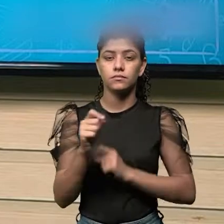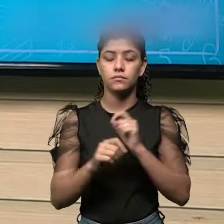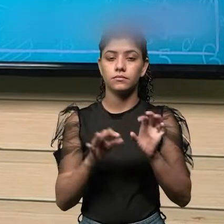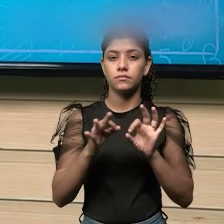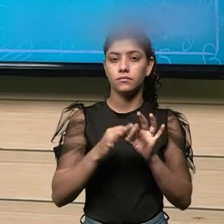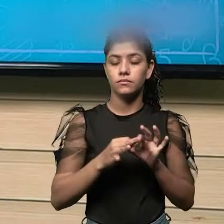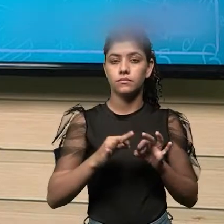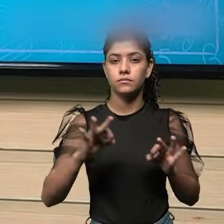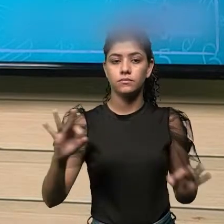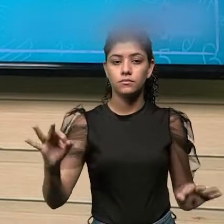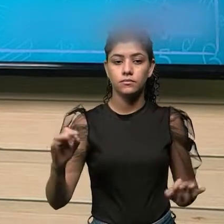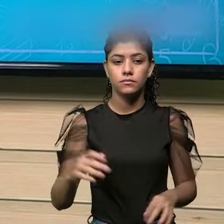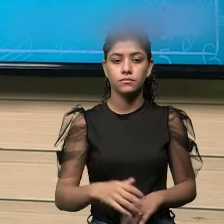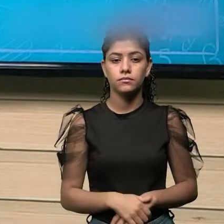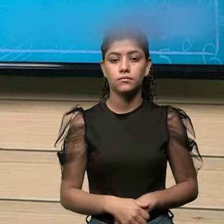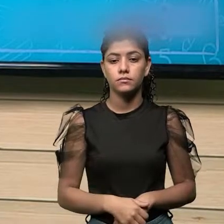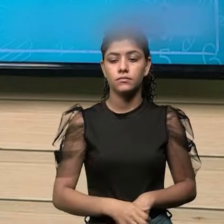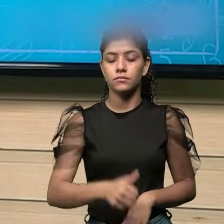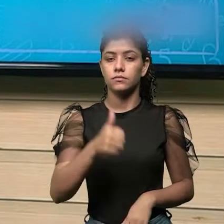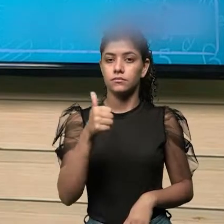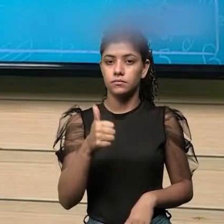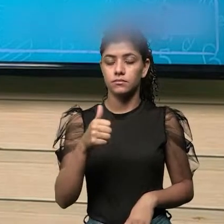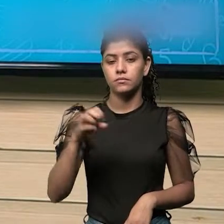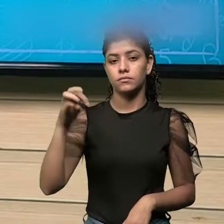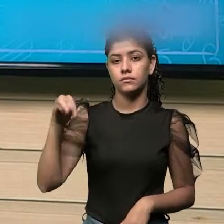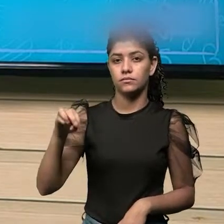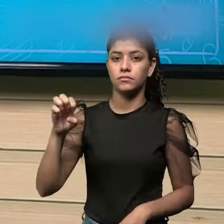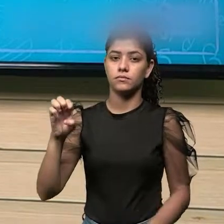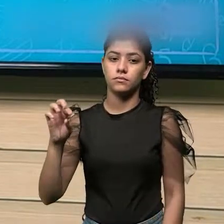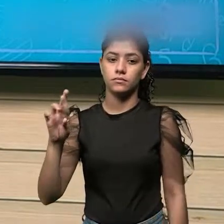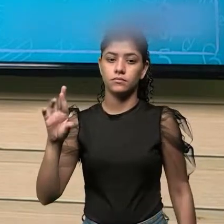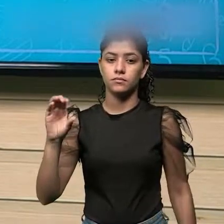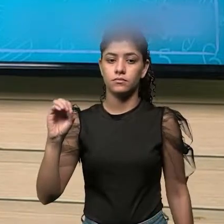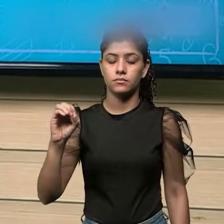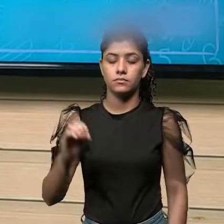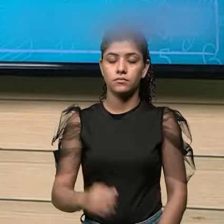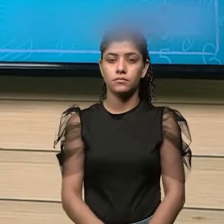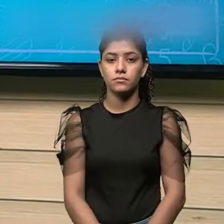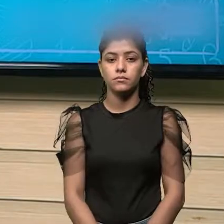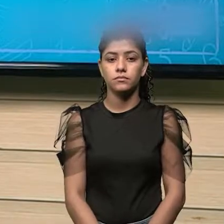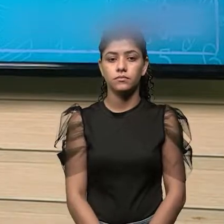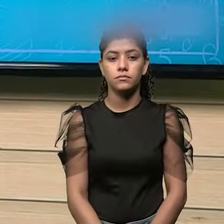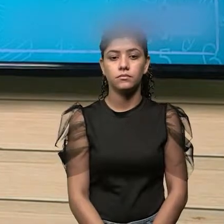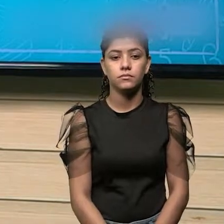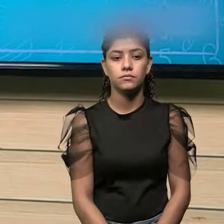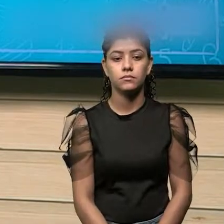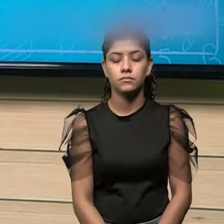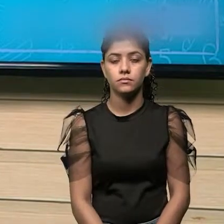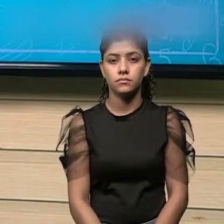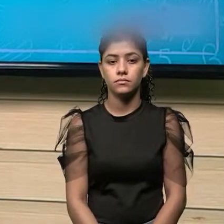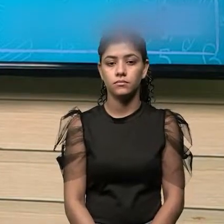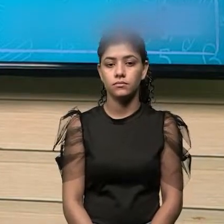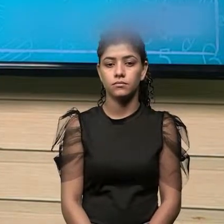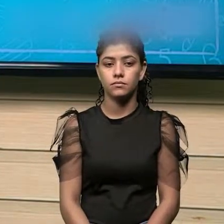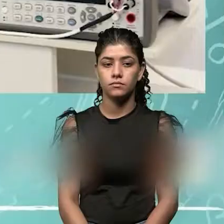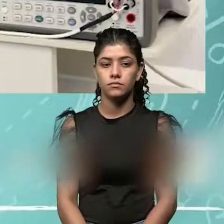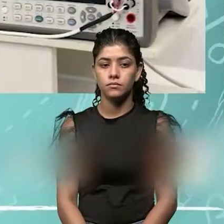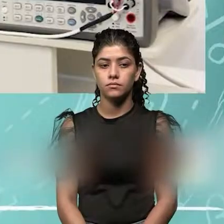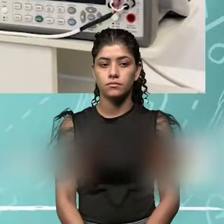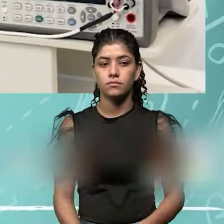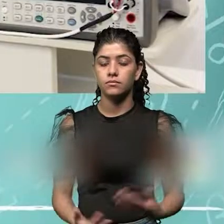essa distância corresponde ao metro, segundo o Instituto de Medidas aqui no Brasil, o Inmetro.